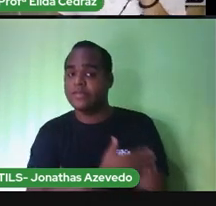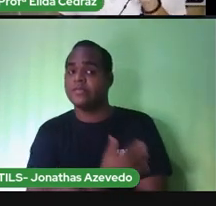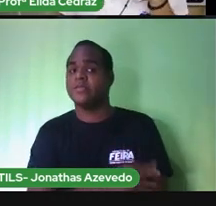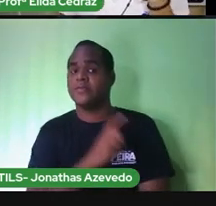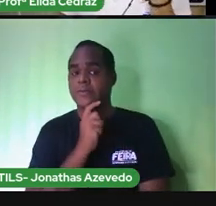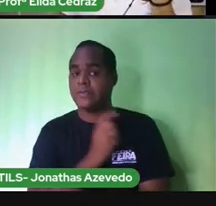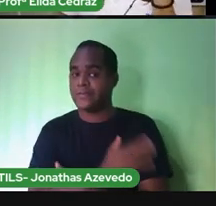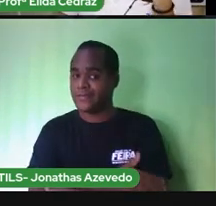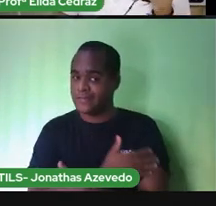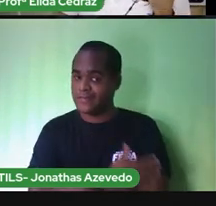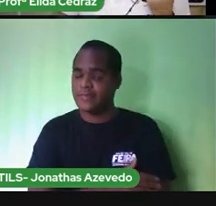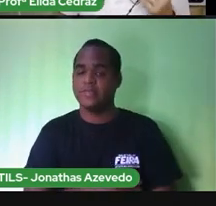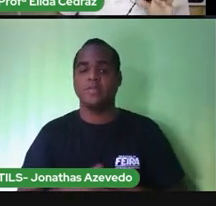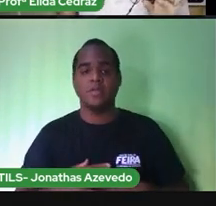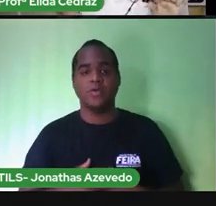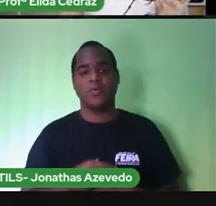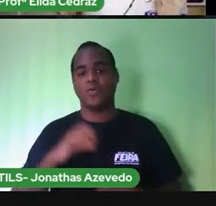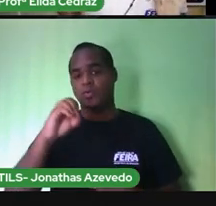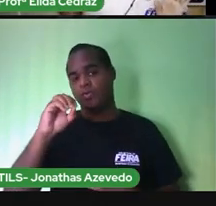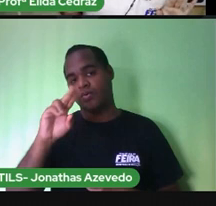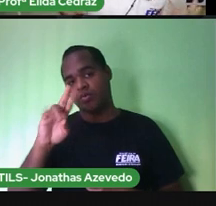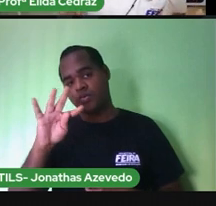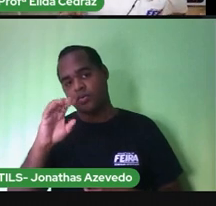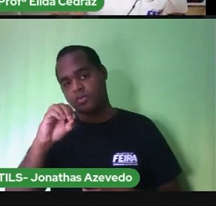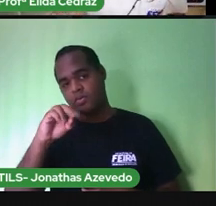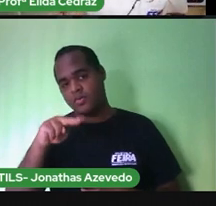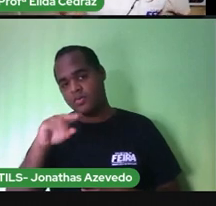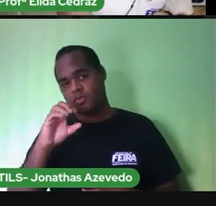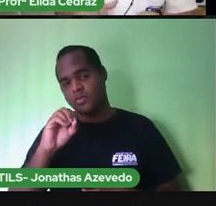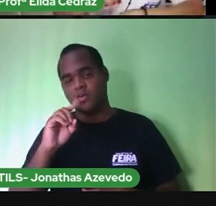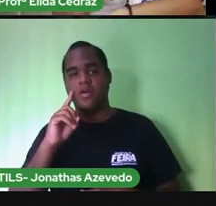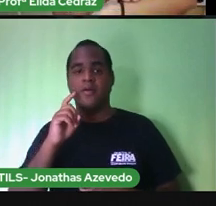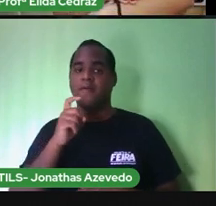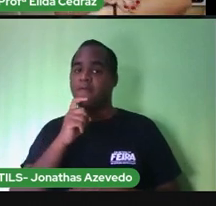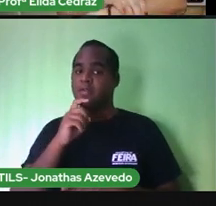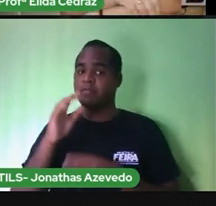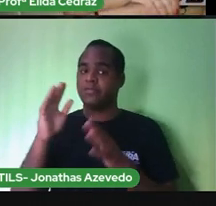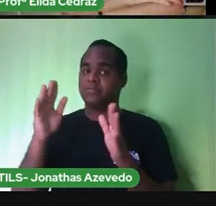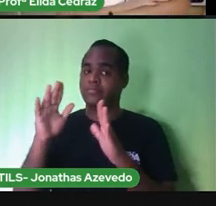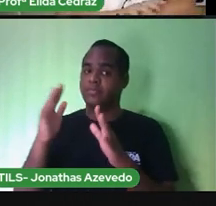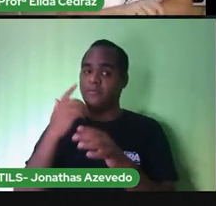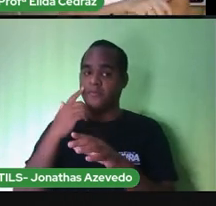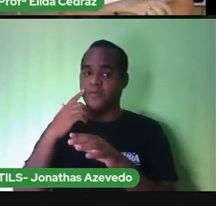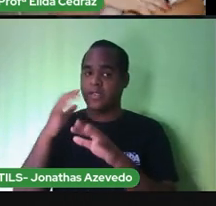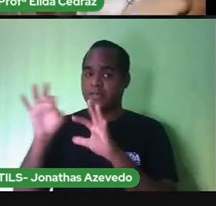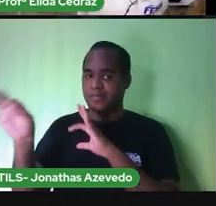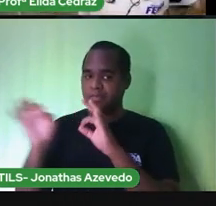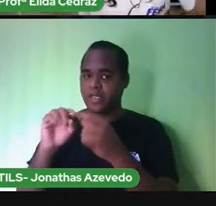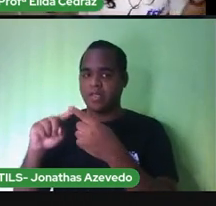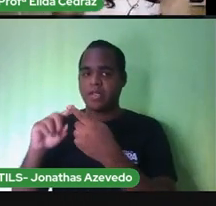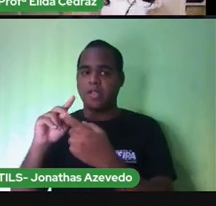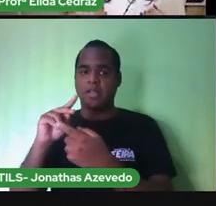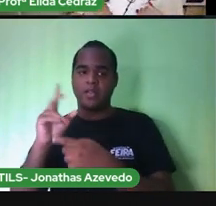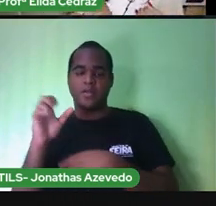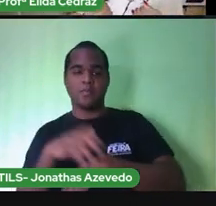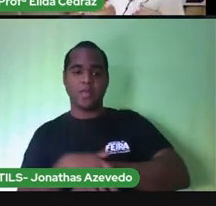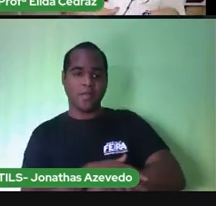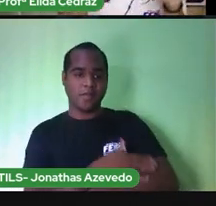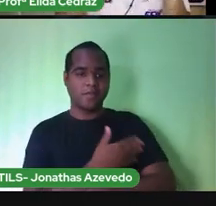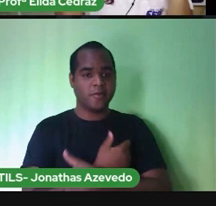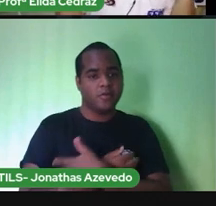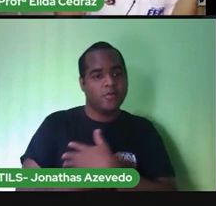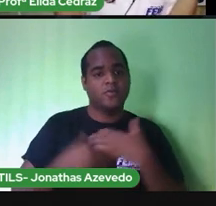Isso. E o outono, que também é chamada de meia estação, prepara a nossa pele, o nosso